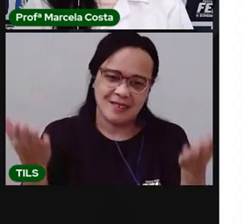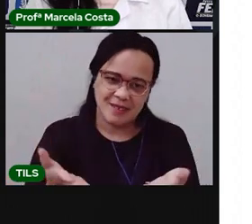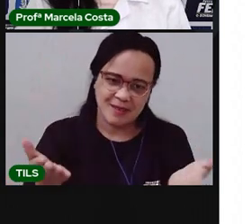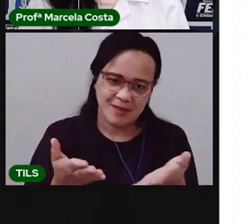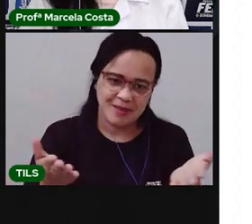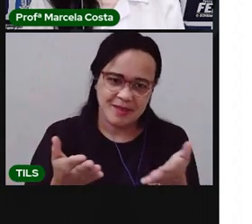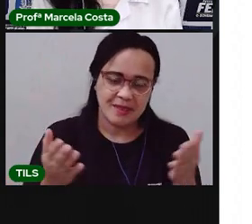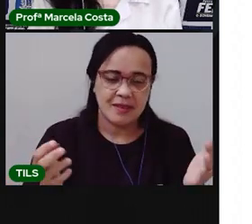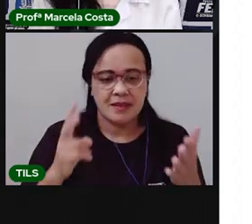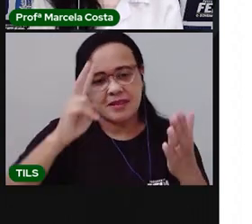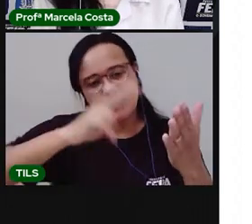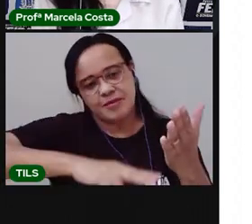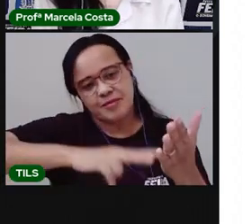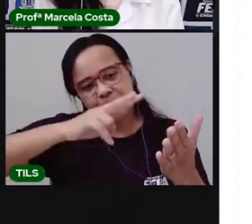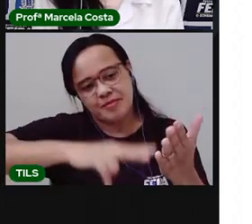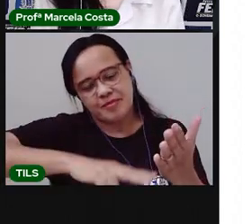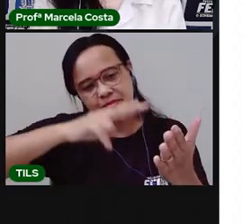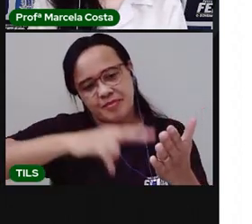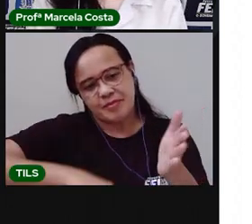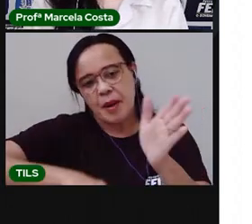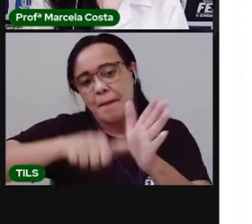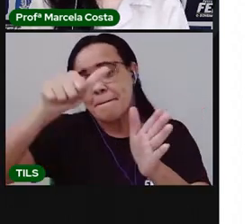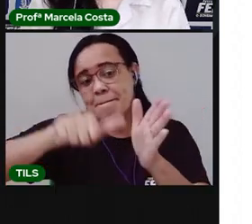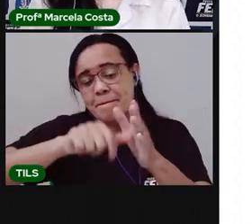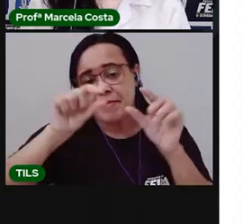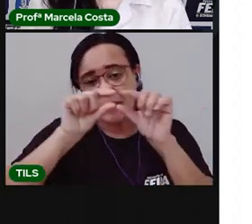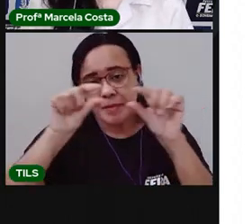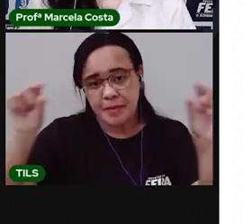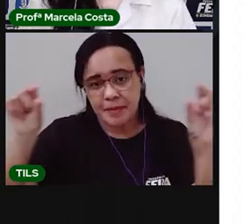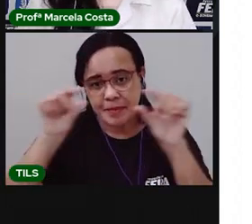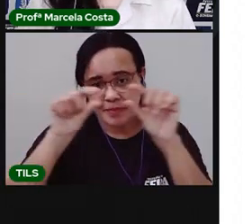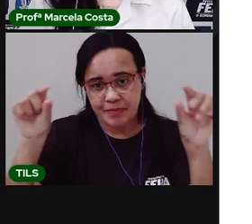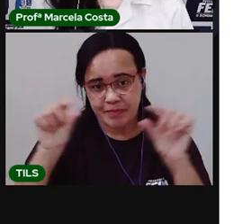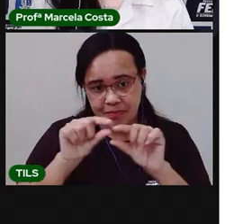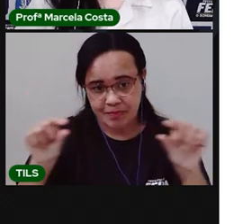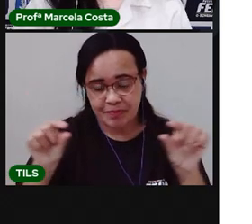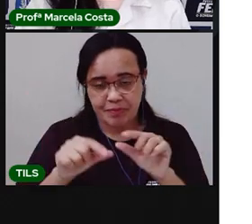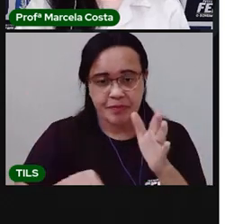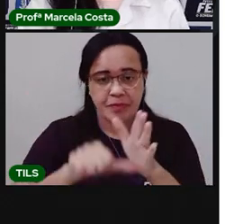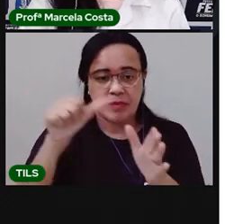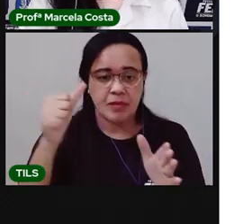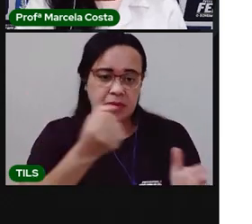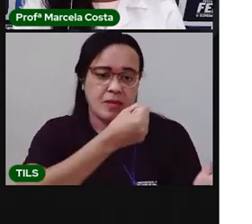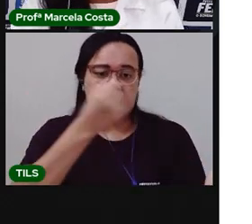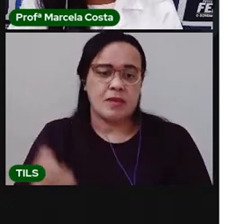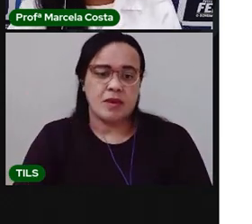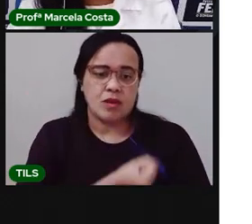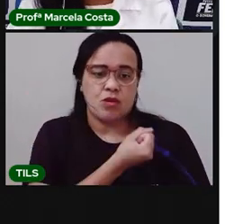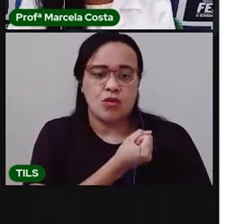Eu vou ler para você a primeira sentença da atividade. Acompanha comigo a leitura.